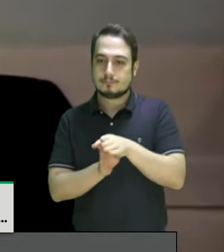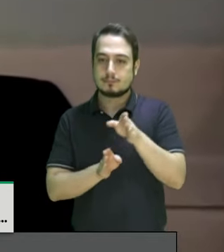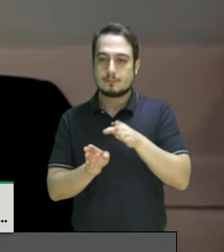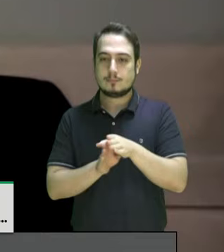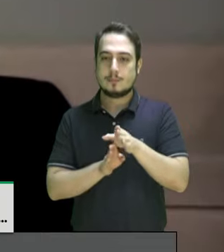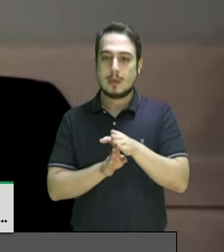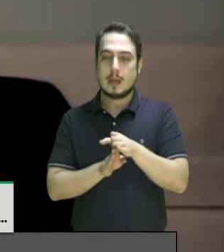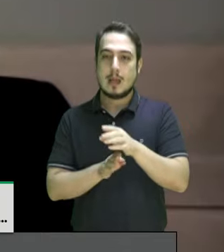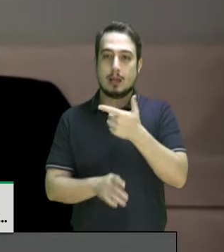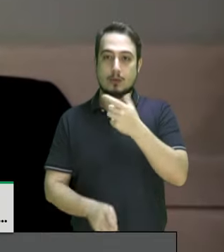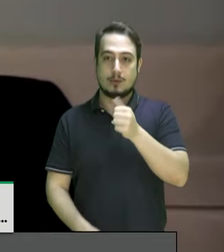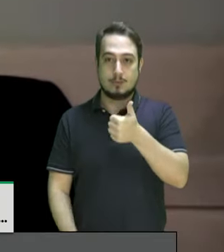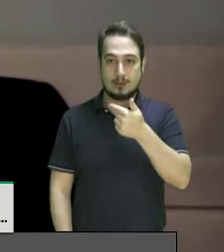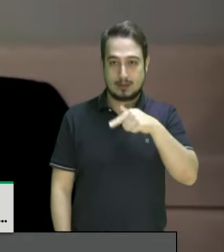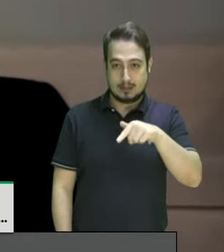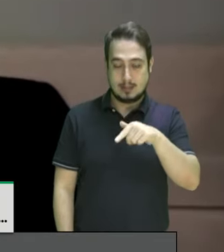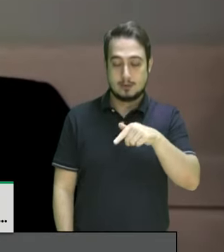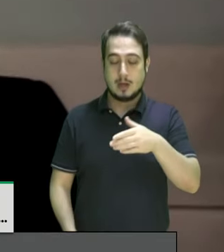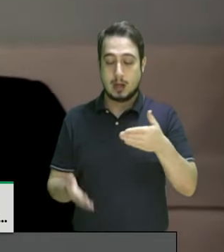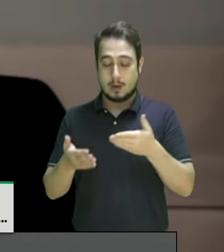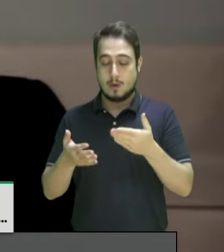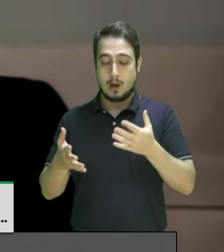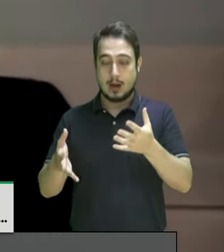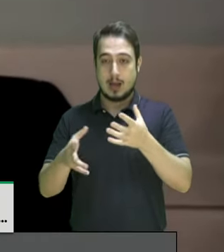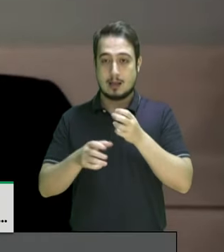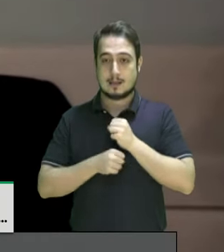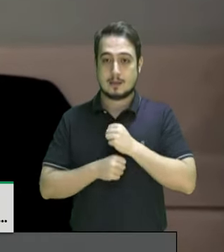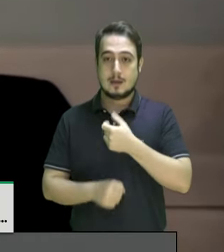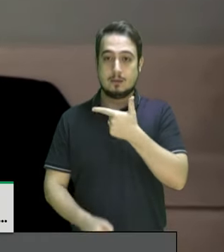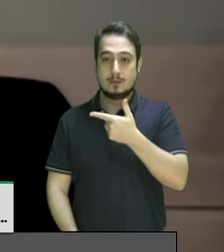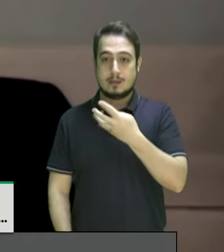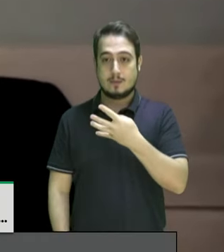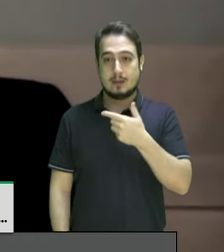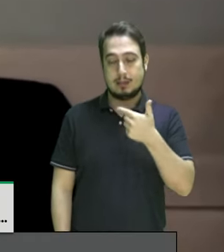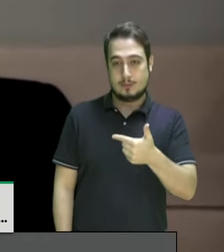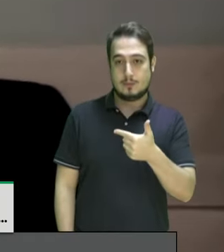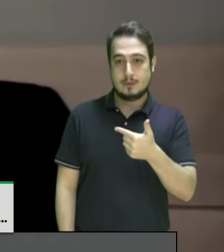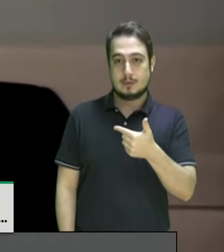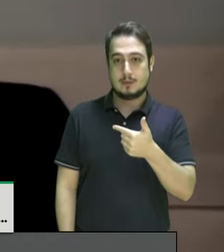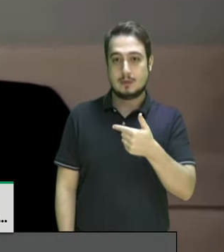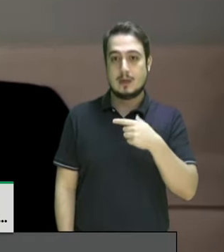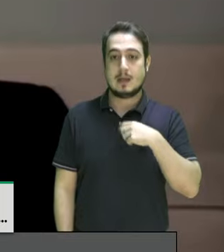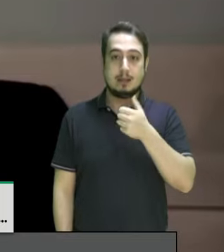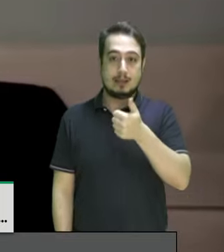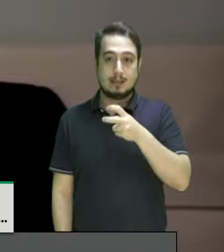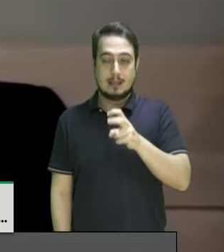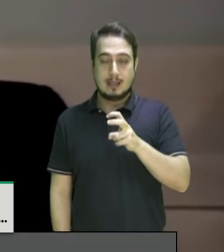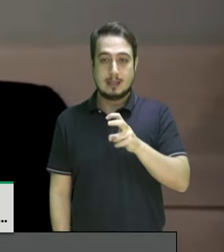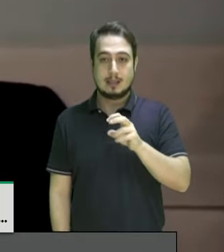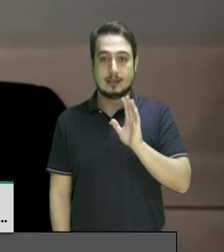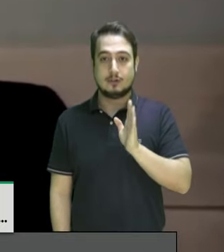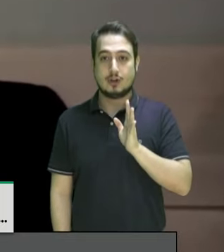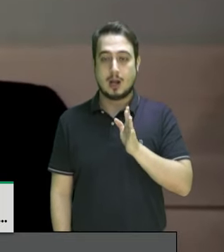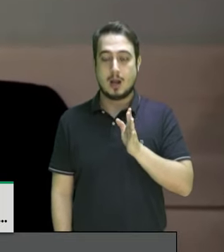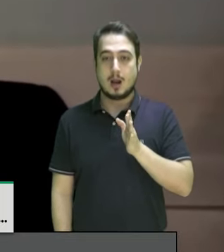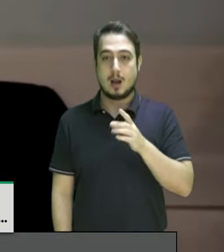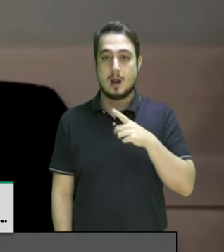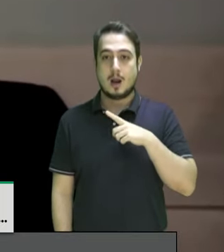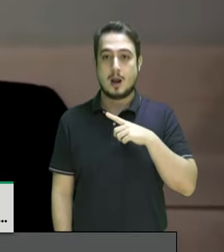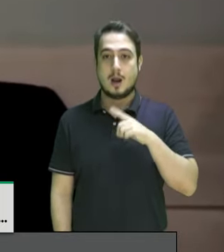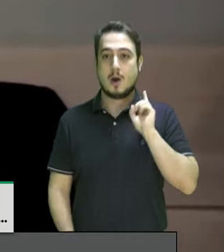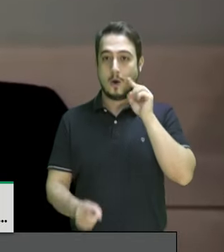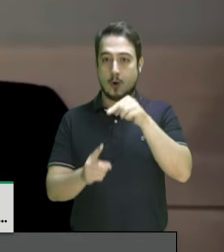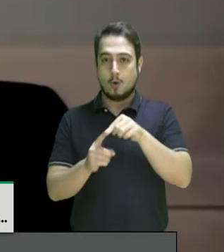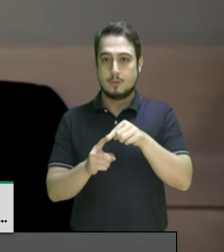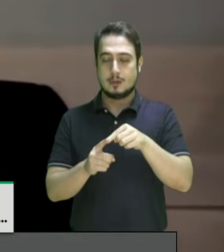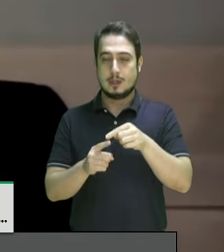2017, das quais aceitamos 242, 15 das quais são objeto de